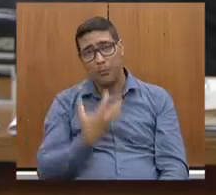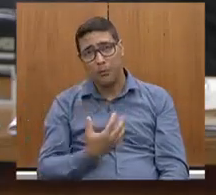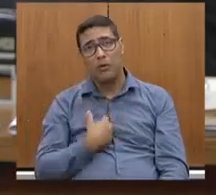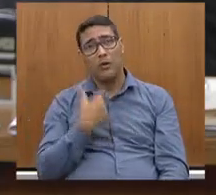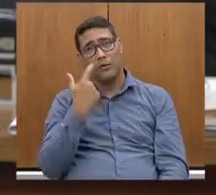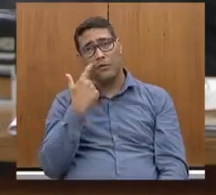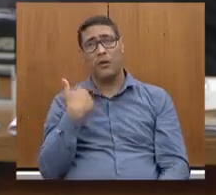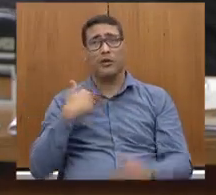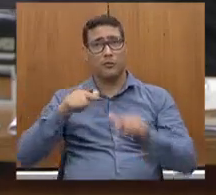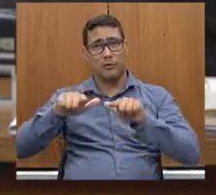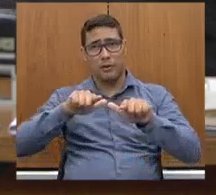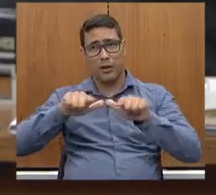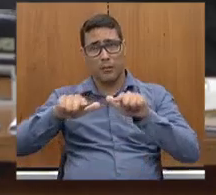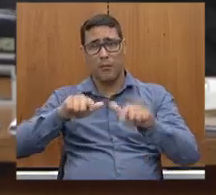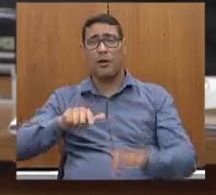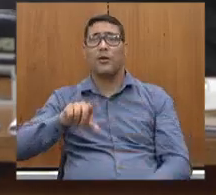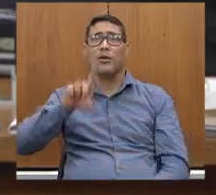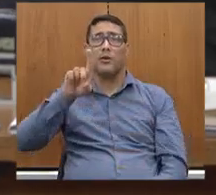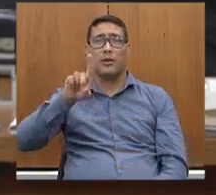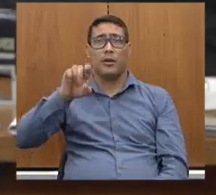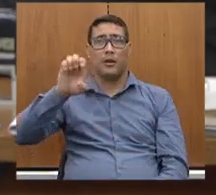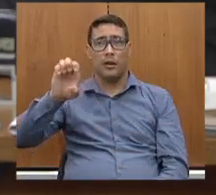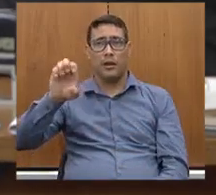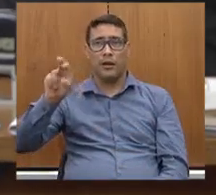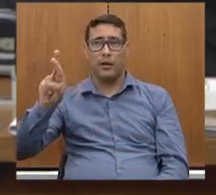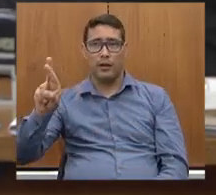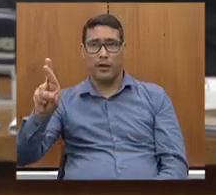o trabalho que o DR vem fazendo, João, assim,